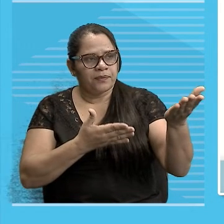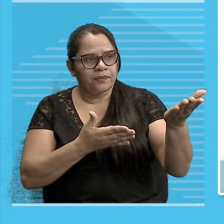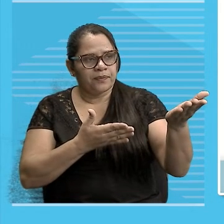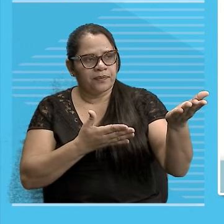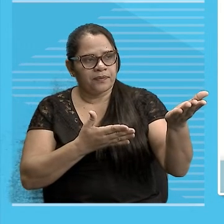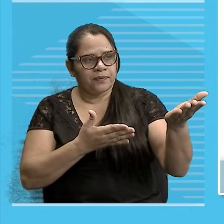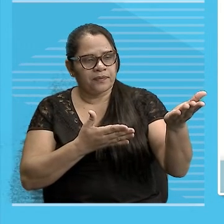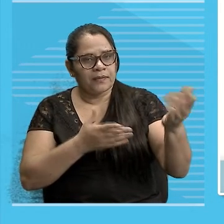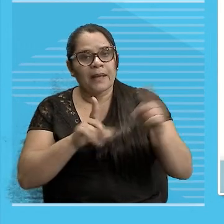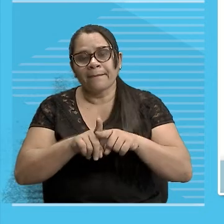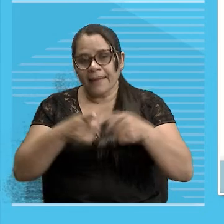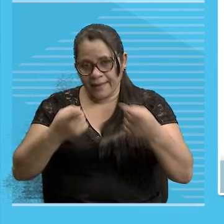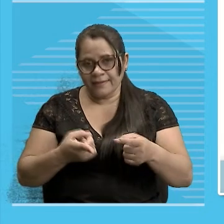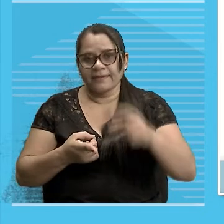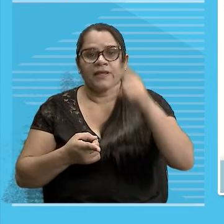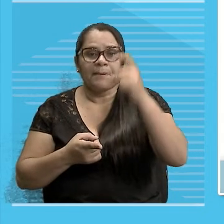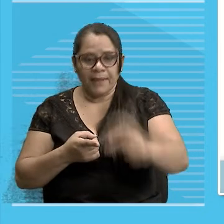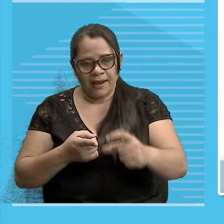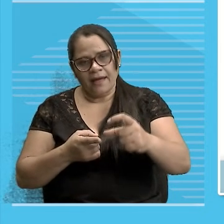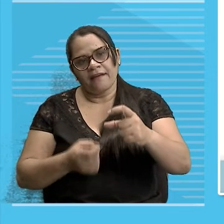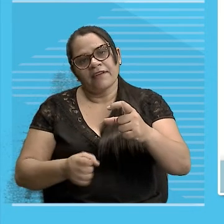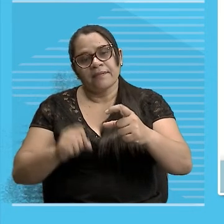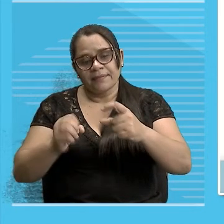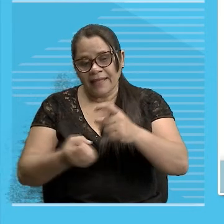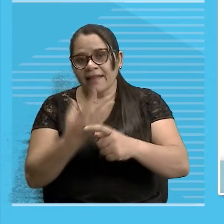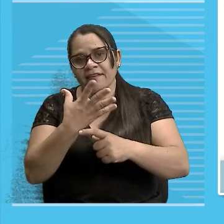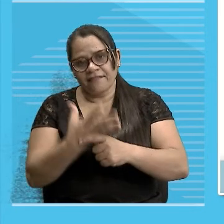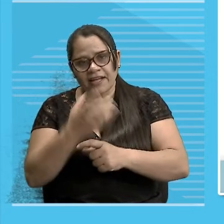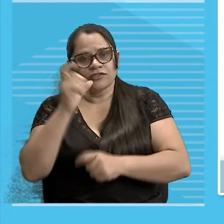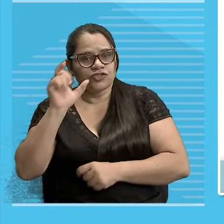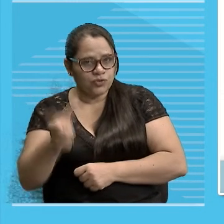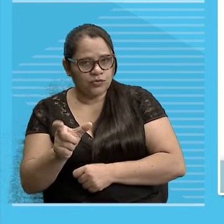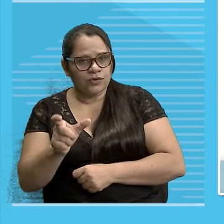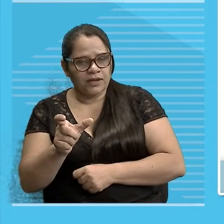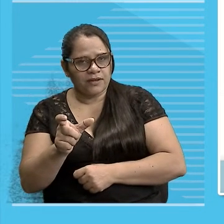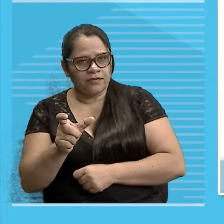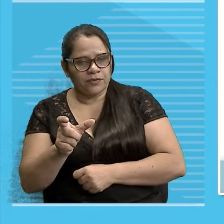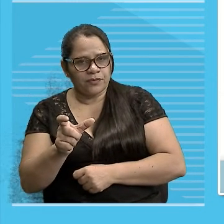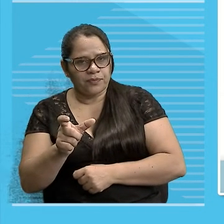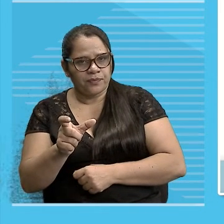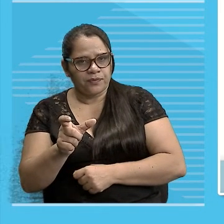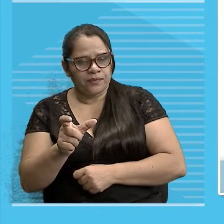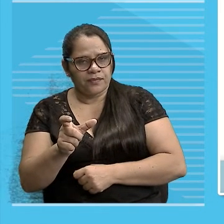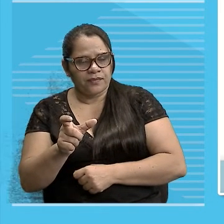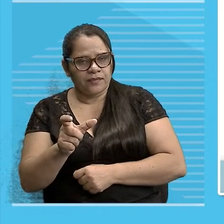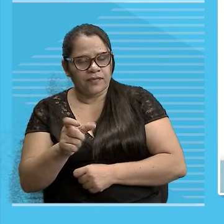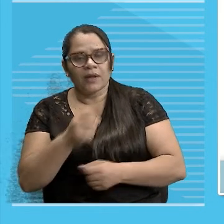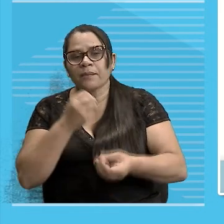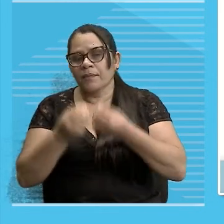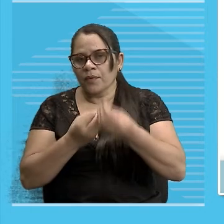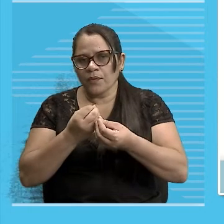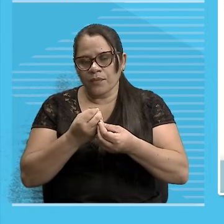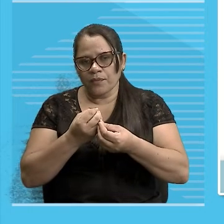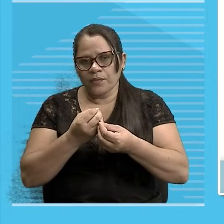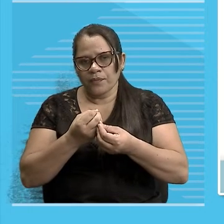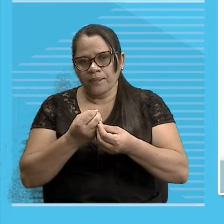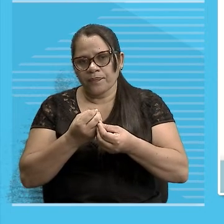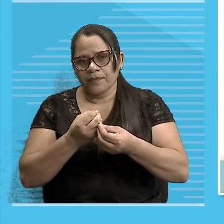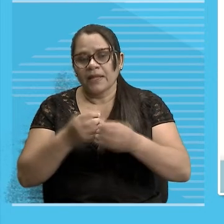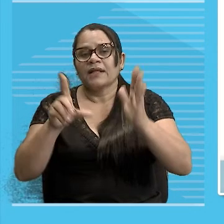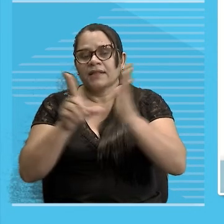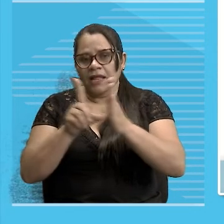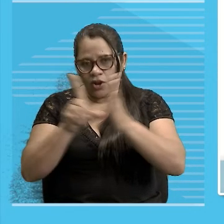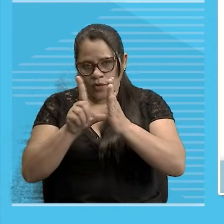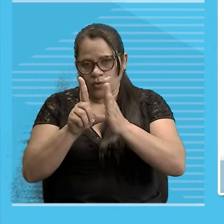Mas derivado De livro O livreiro Que na acepção Daquele que Vende livros